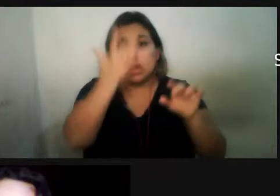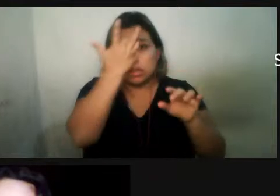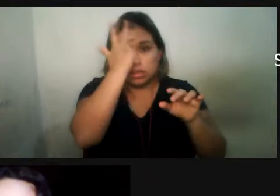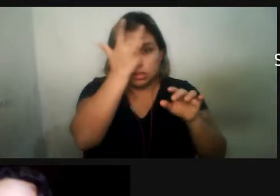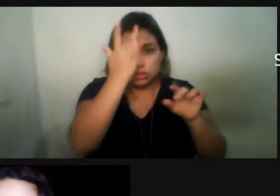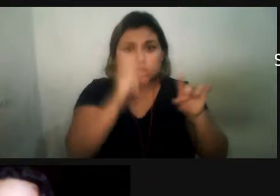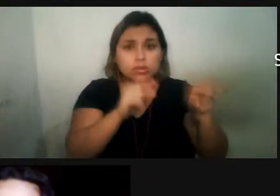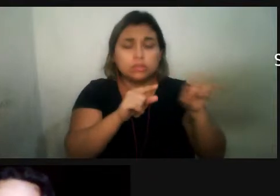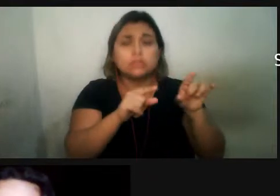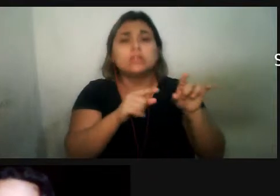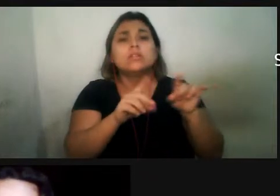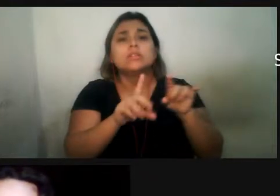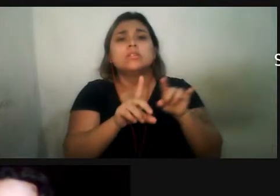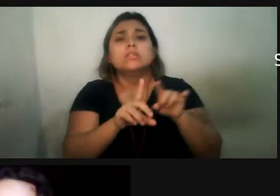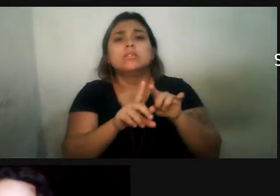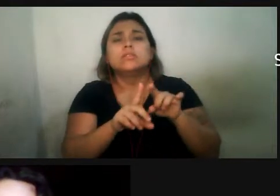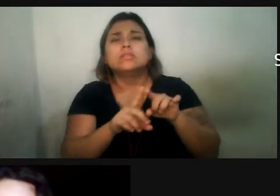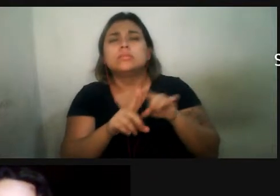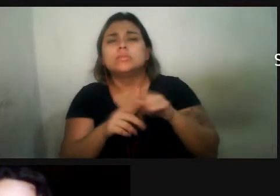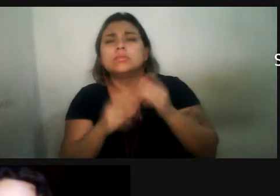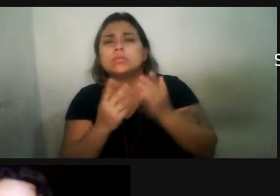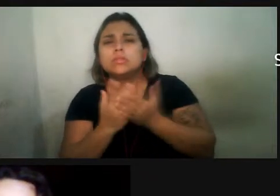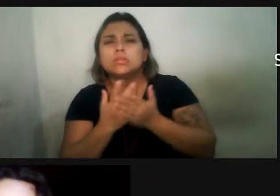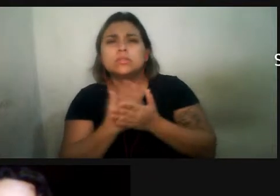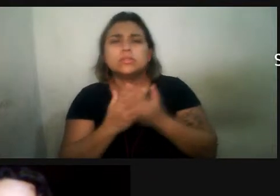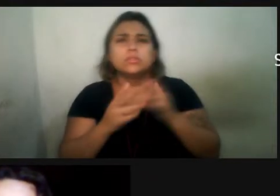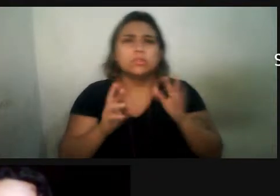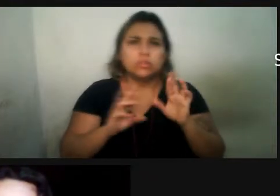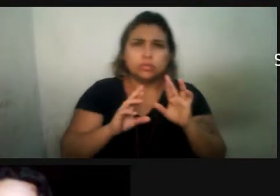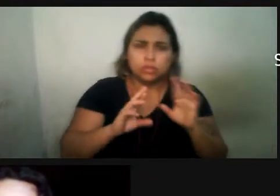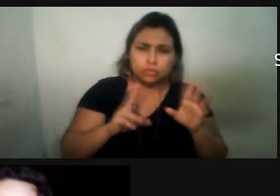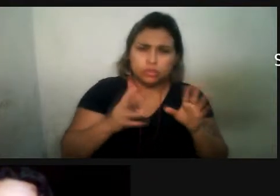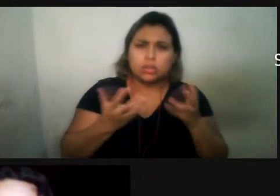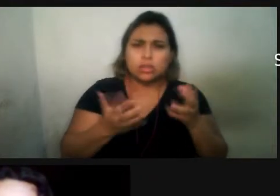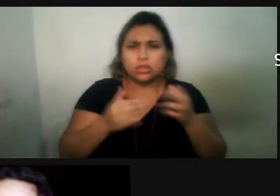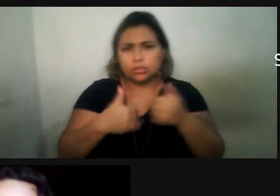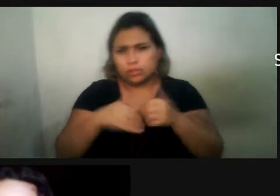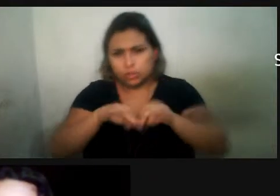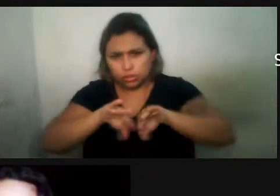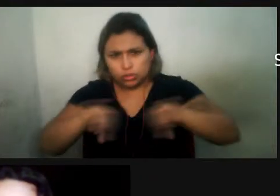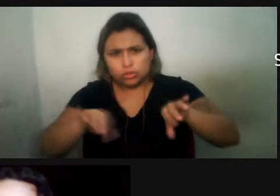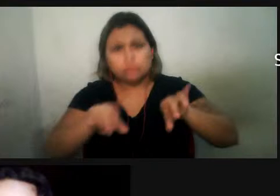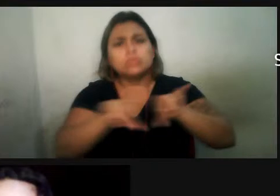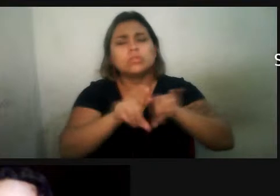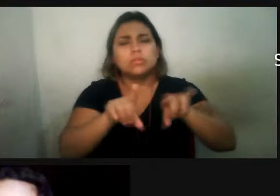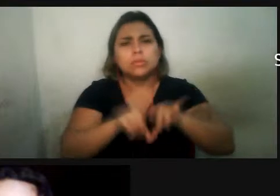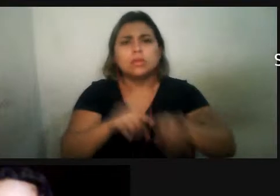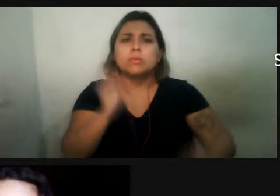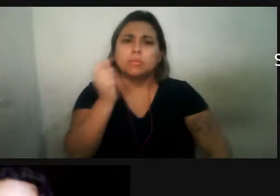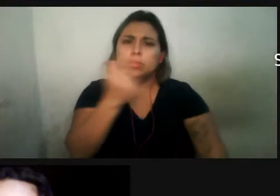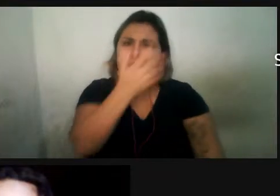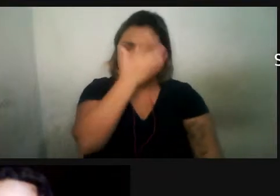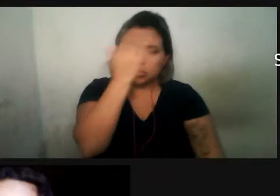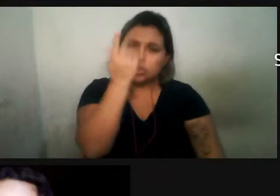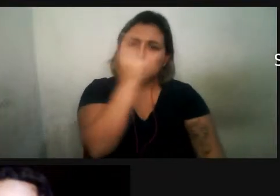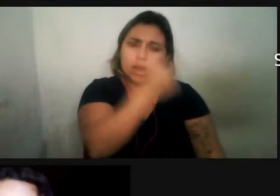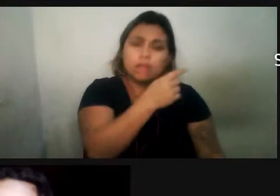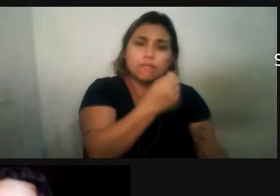em, em, vias de serem divididos também em espécies, né, a galera de lá já está fazendo estudos para propor